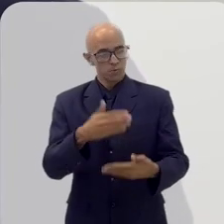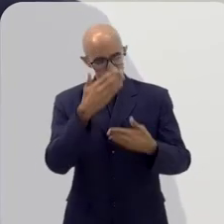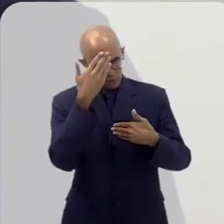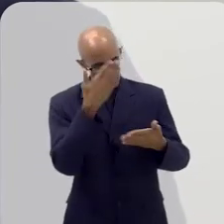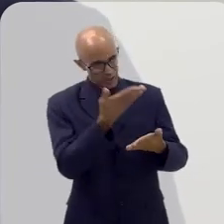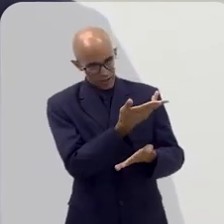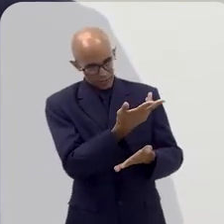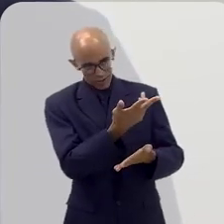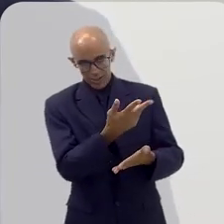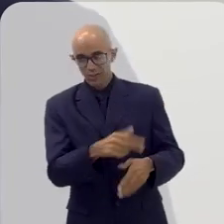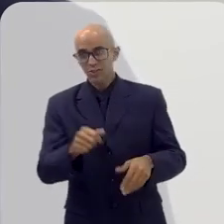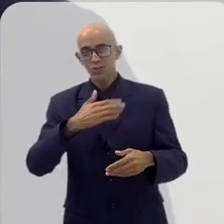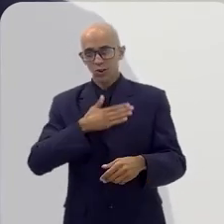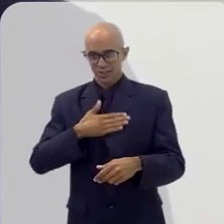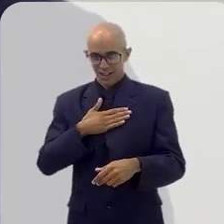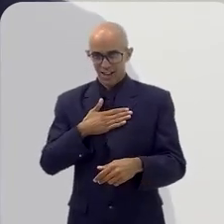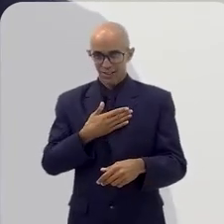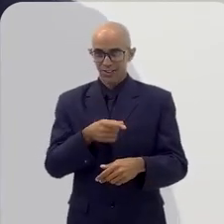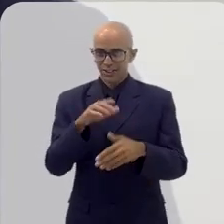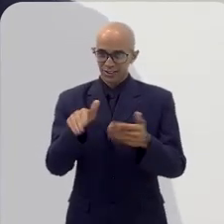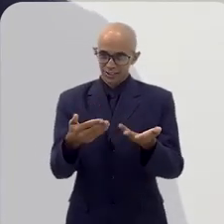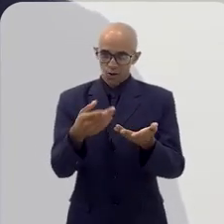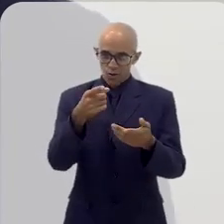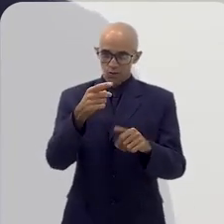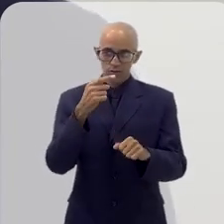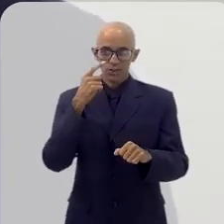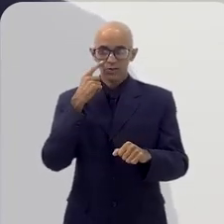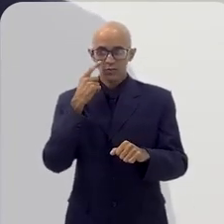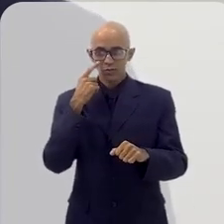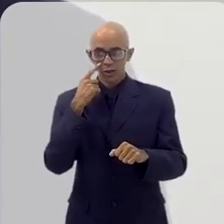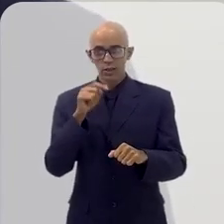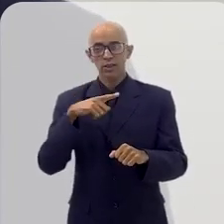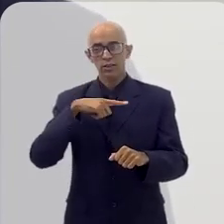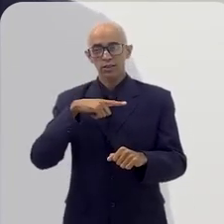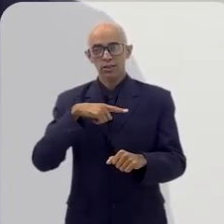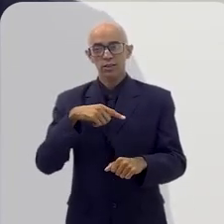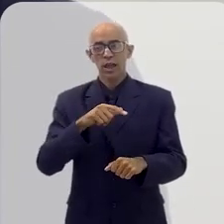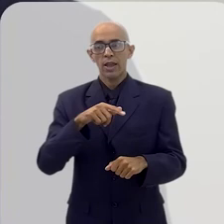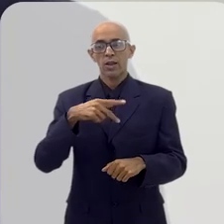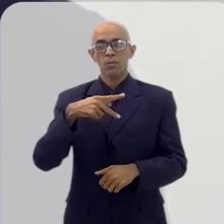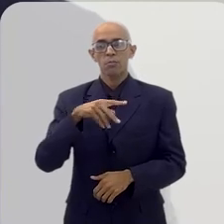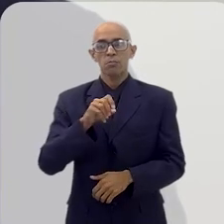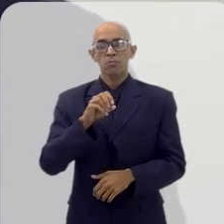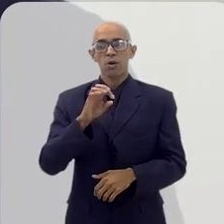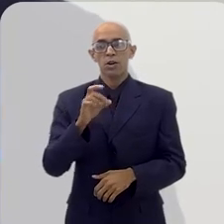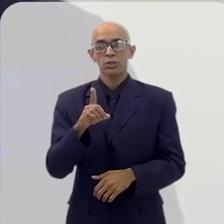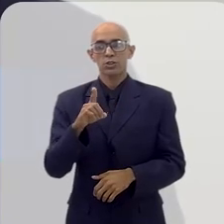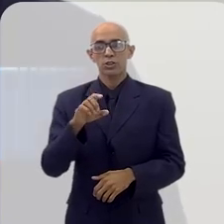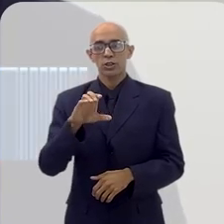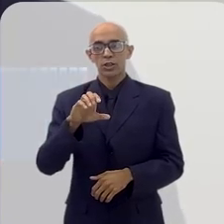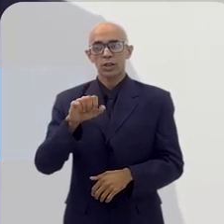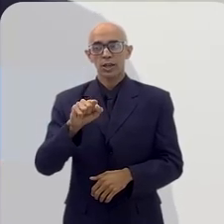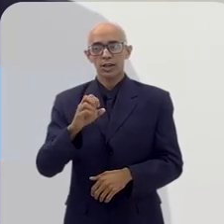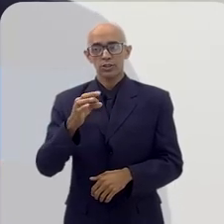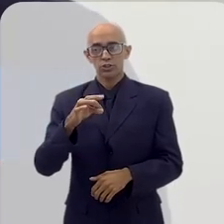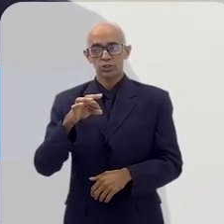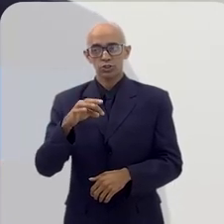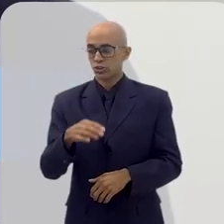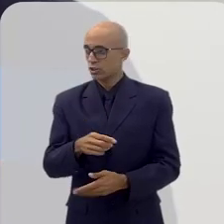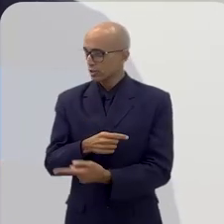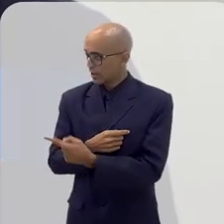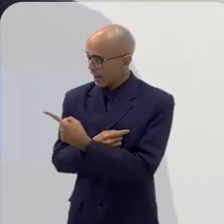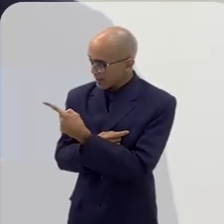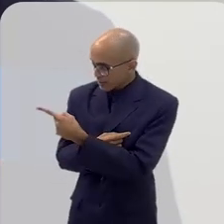ao fim. Obrigada, Camila, e obrigada, Tatiana. Gostaram dessa edição, né? Então, não perca a versão desse programa em formato de podcast. É só